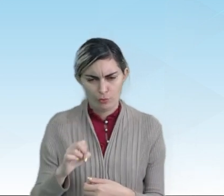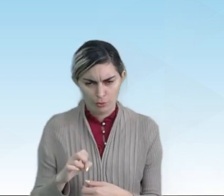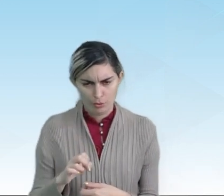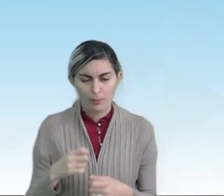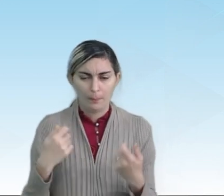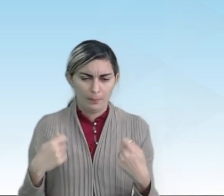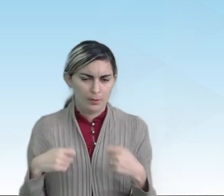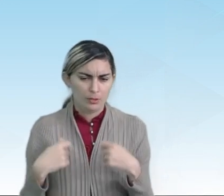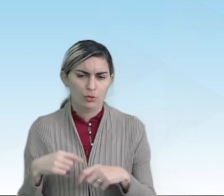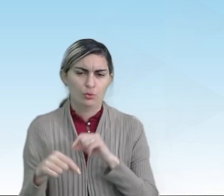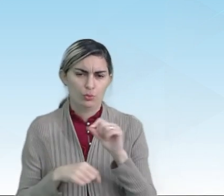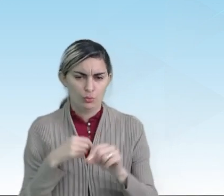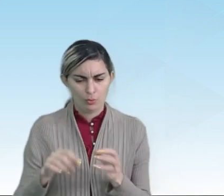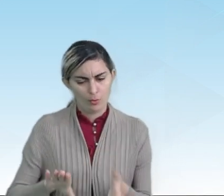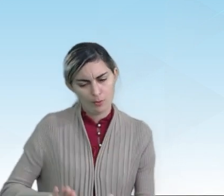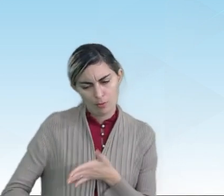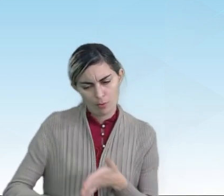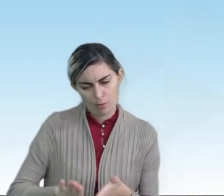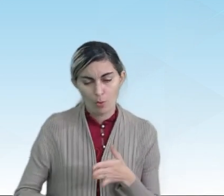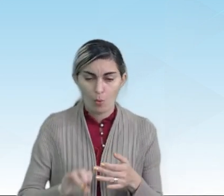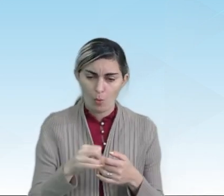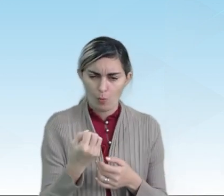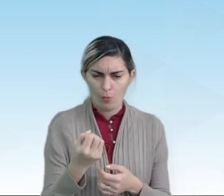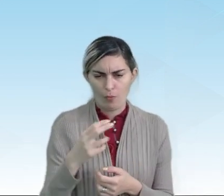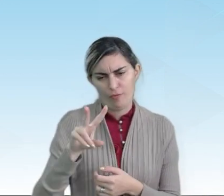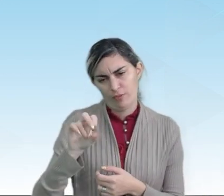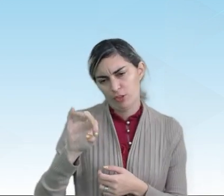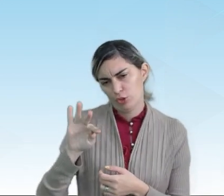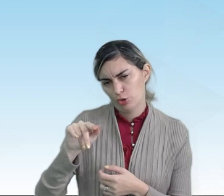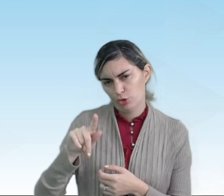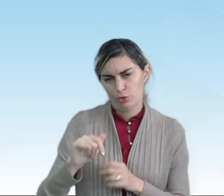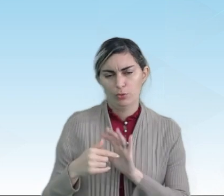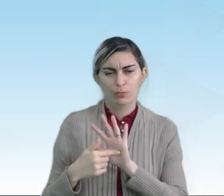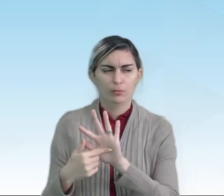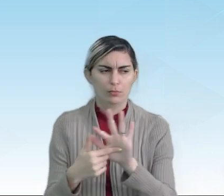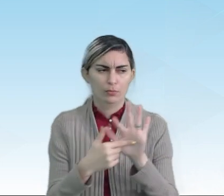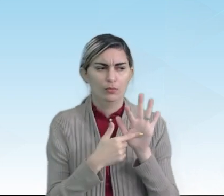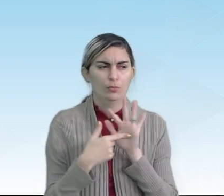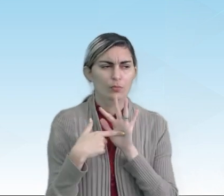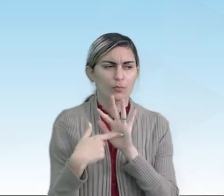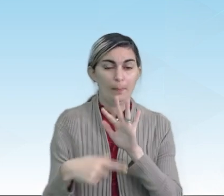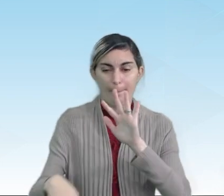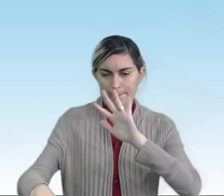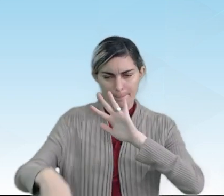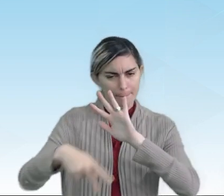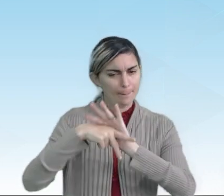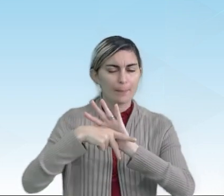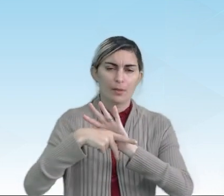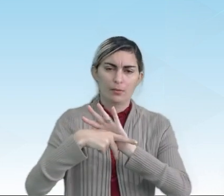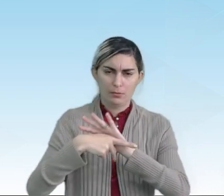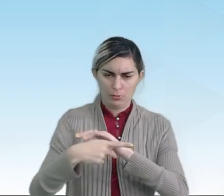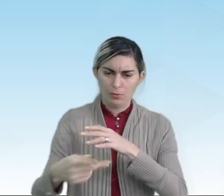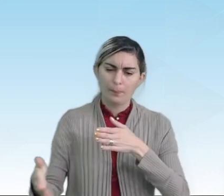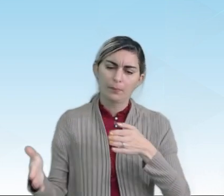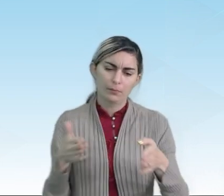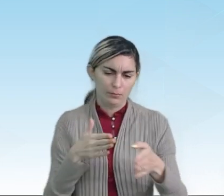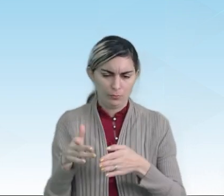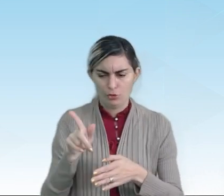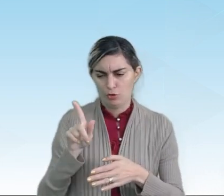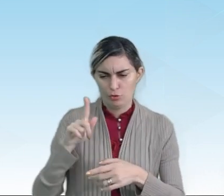preciso que o resto ou vestígio se apresente como pertencente a uma época